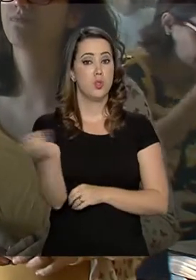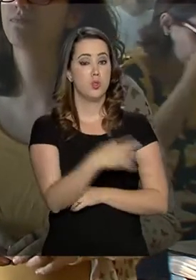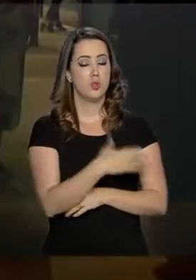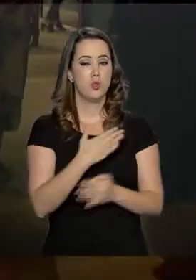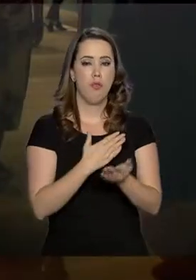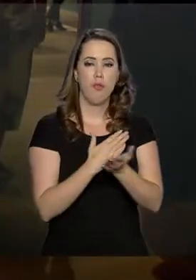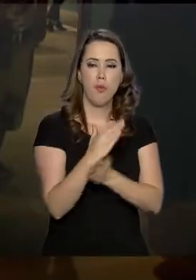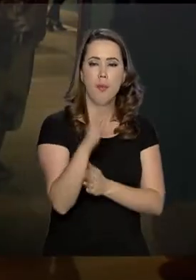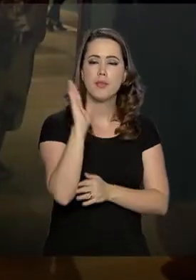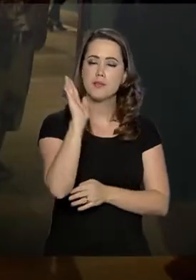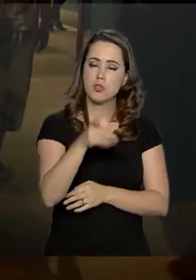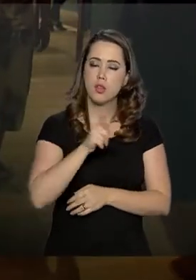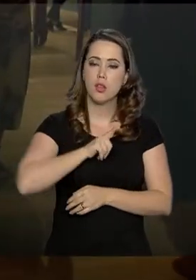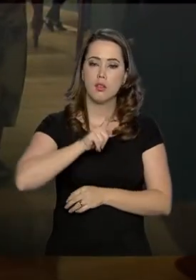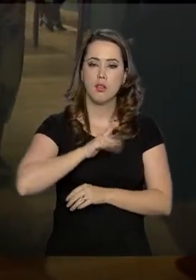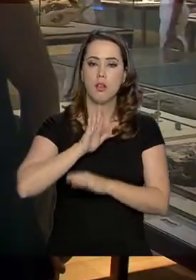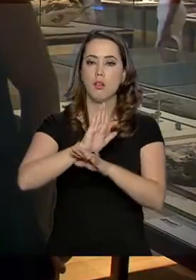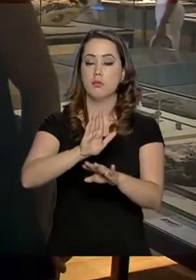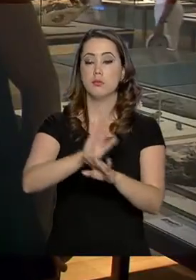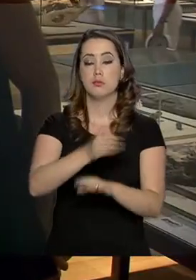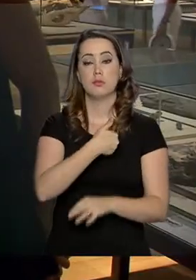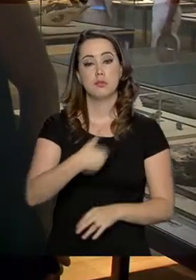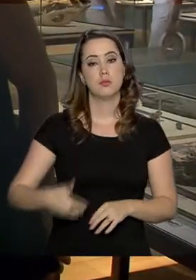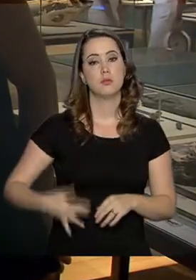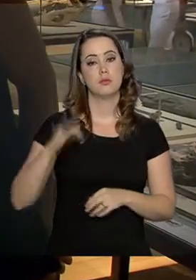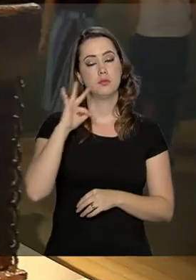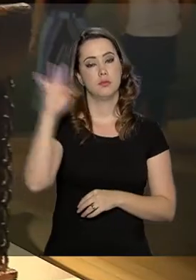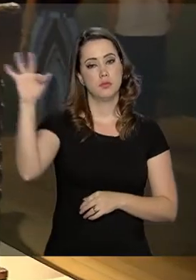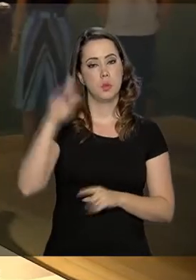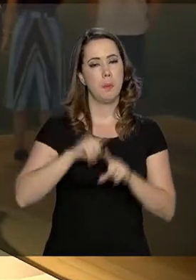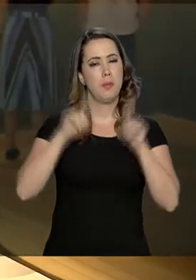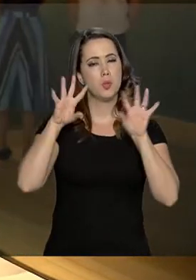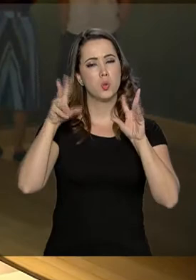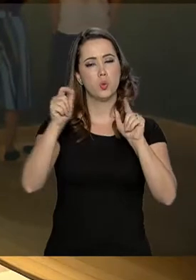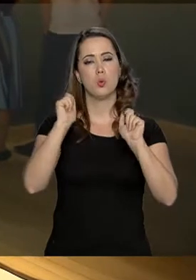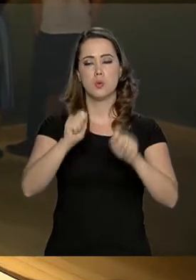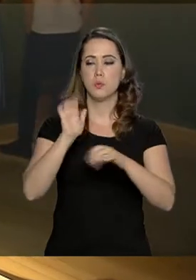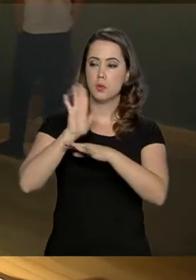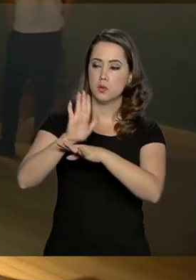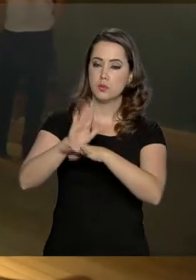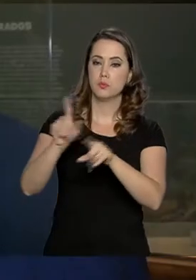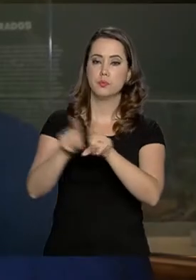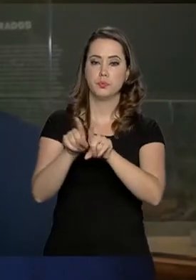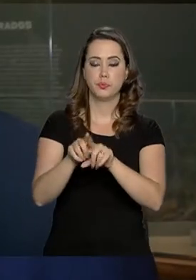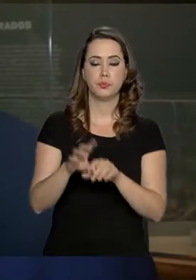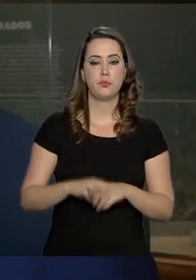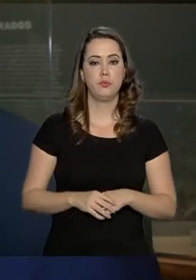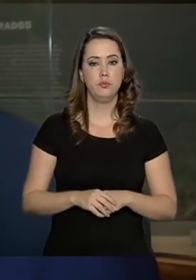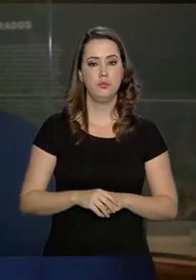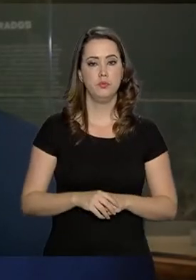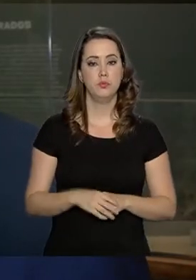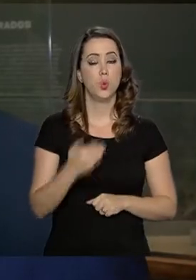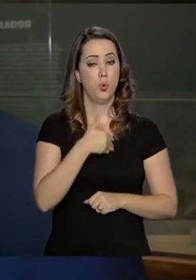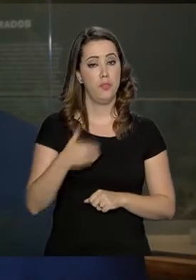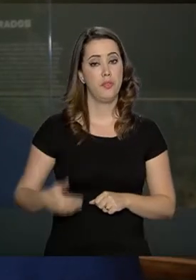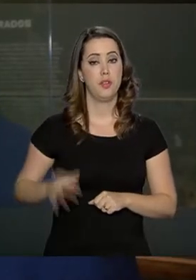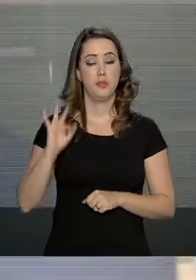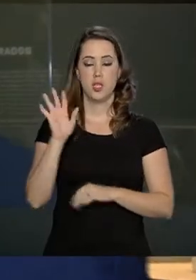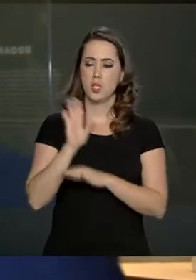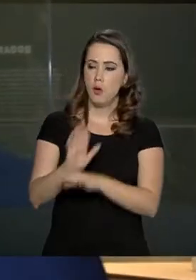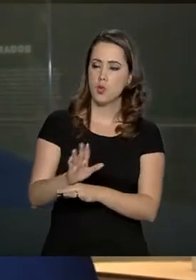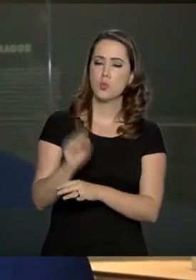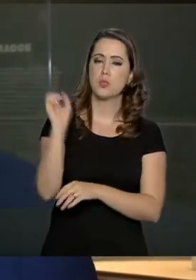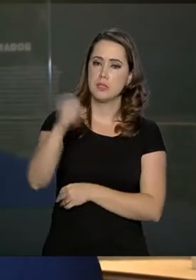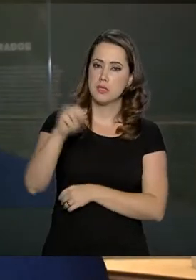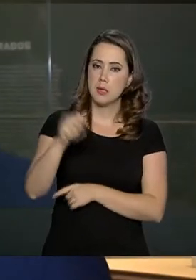início que já conta com a ajuda do governo federal, mas que todos podem participar. Essa ajuda do governo federal tem vindo.